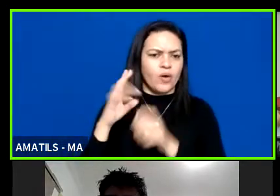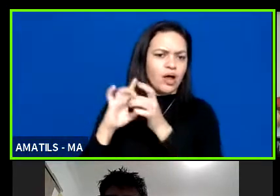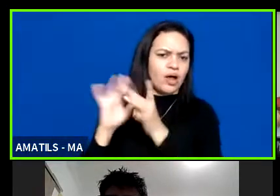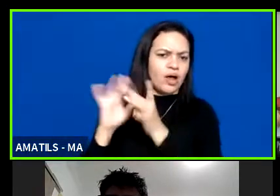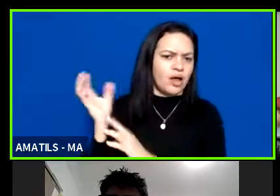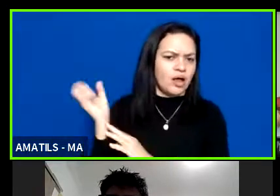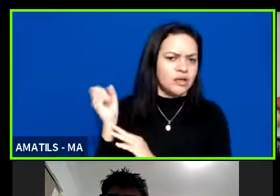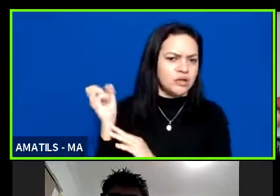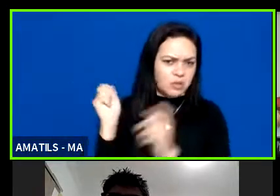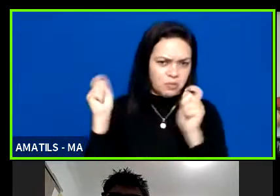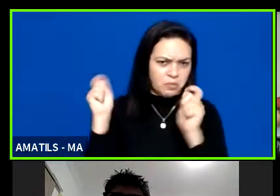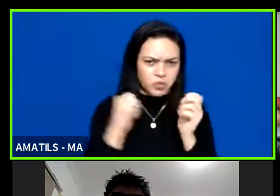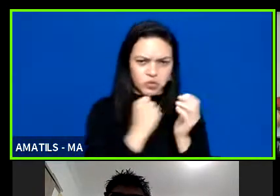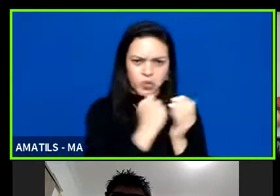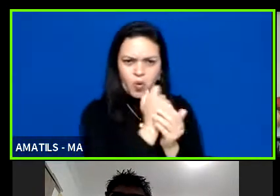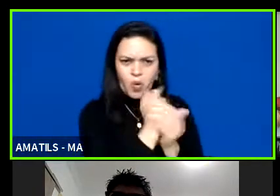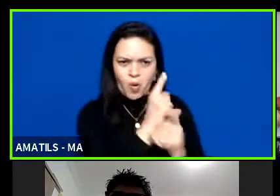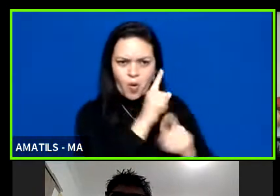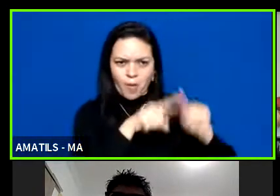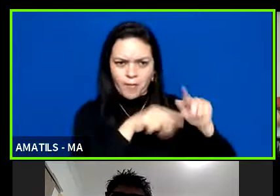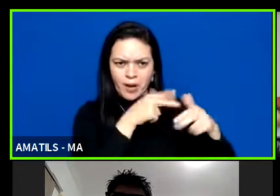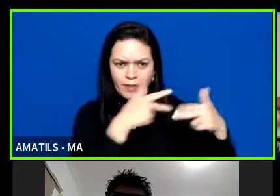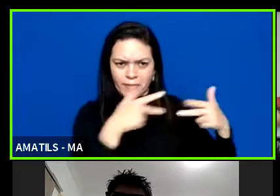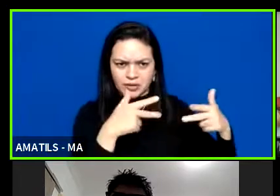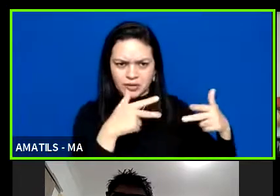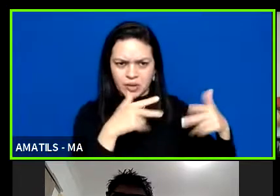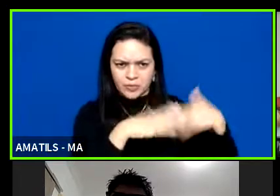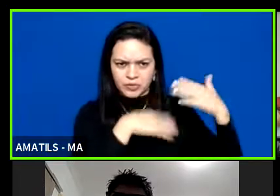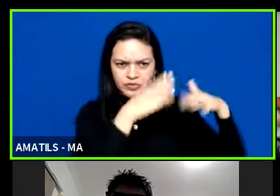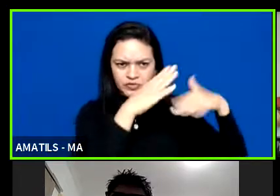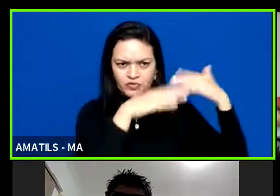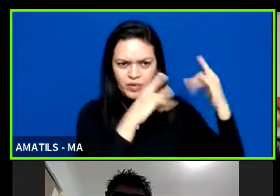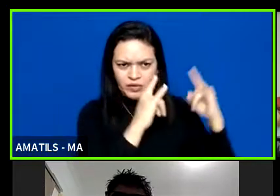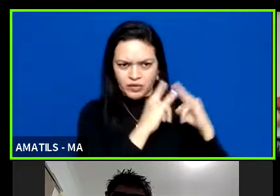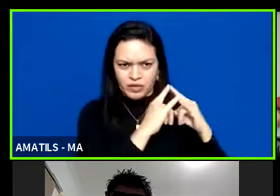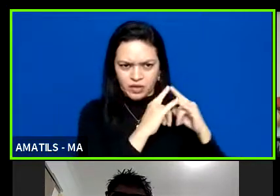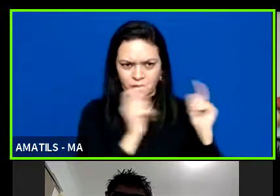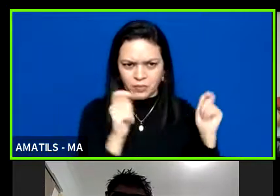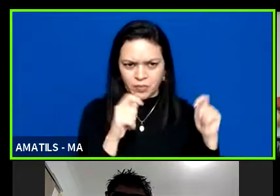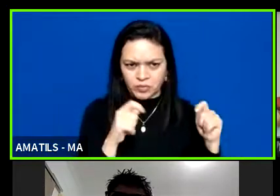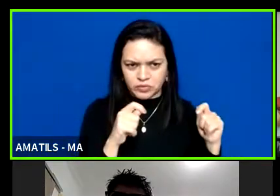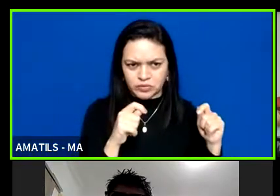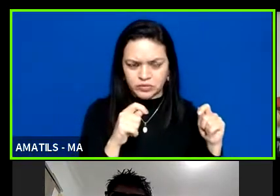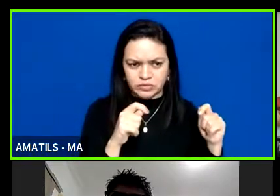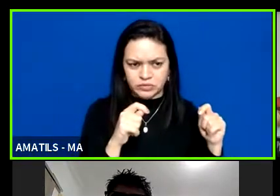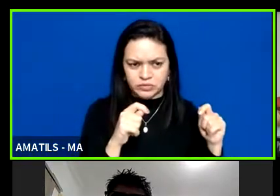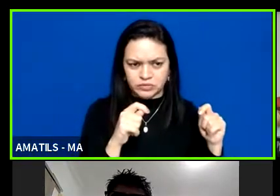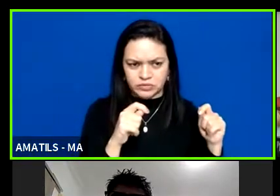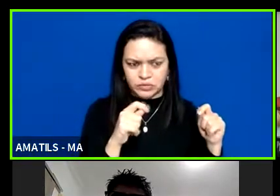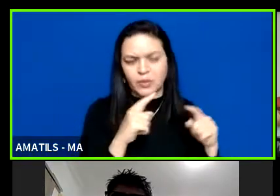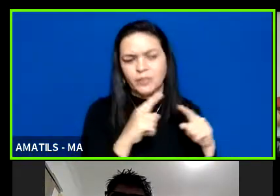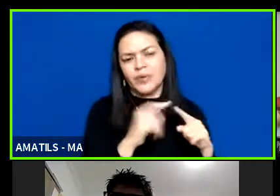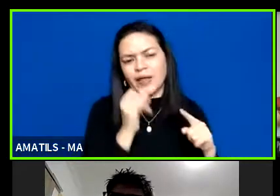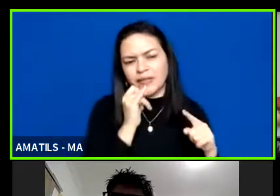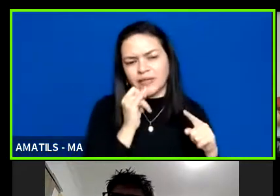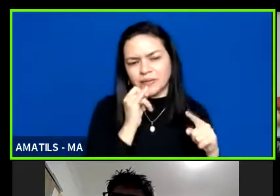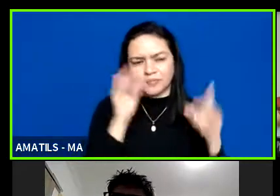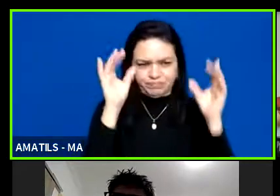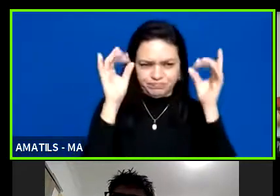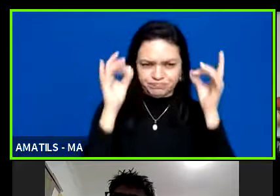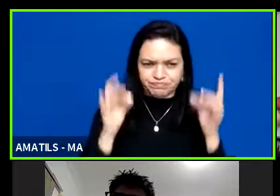compra de materiais para desenvolvimento da entidade porque nós estamos para ser mais específico nós tínhamos um time de basquete aqui